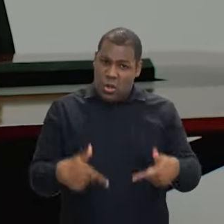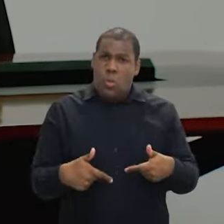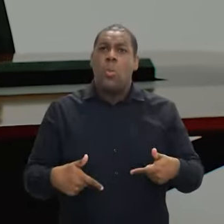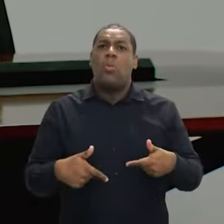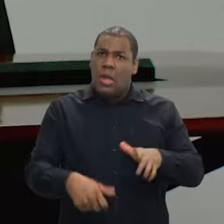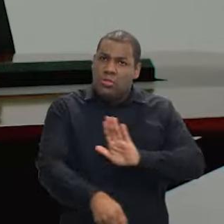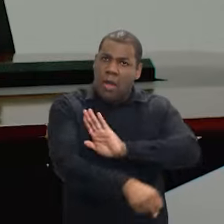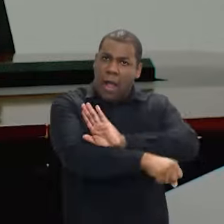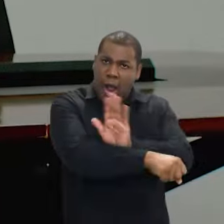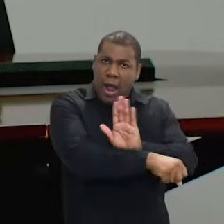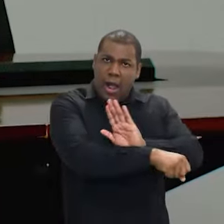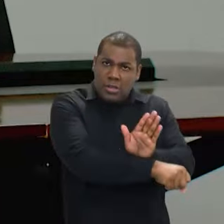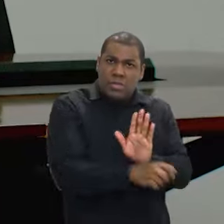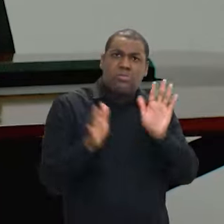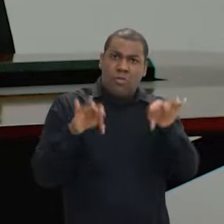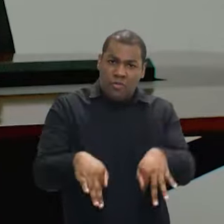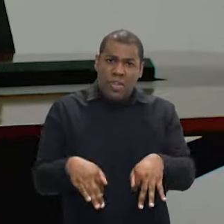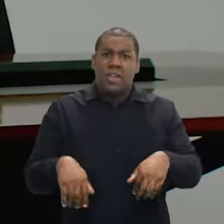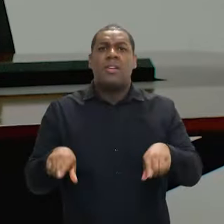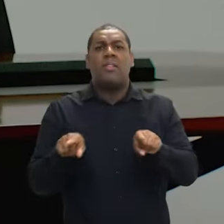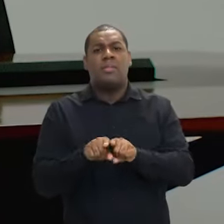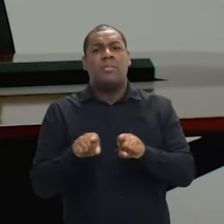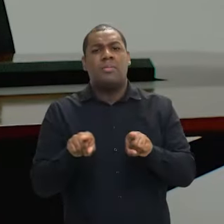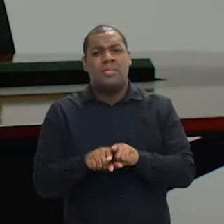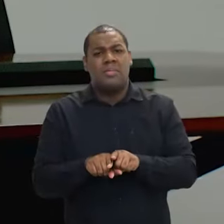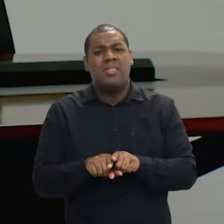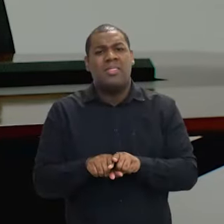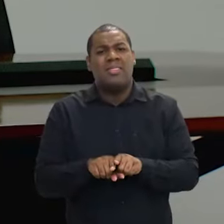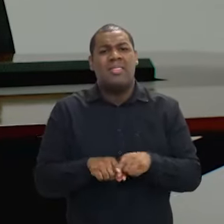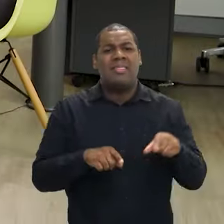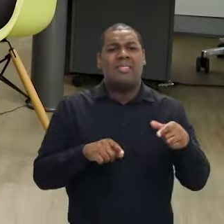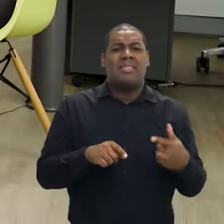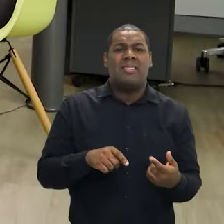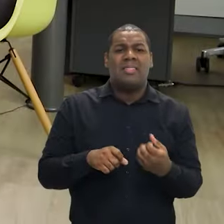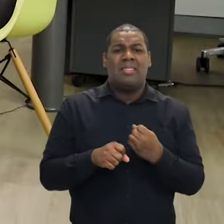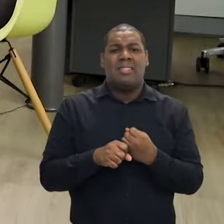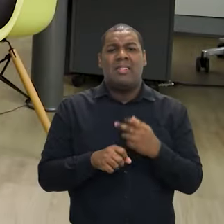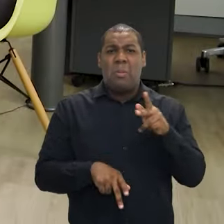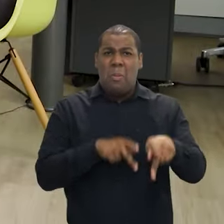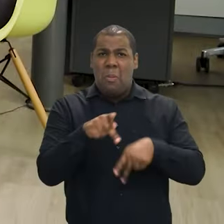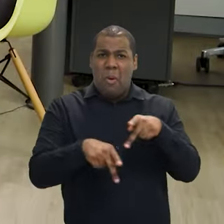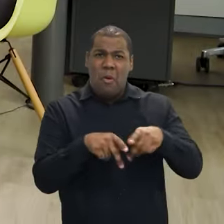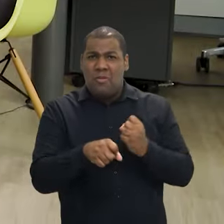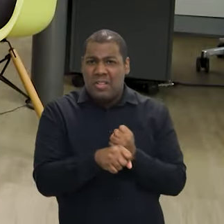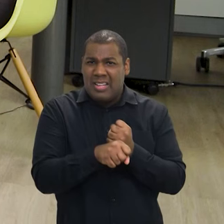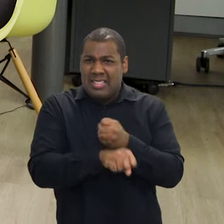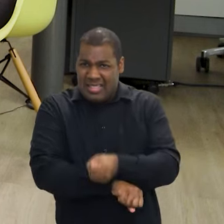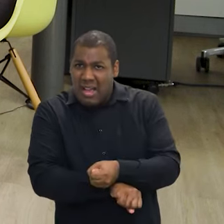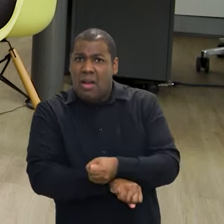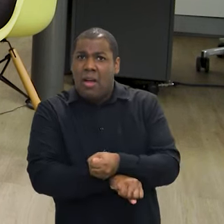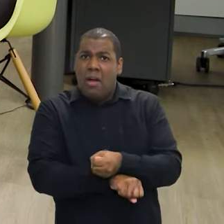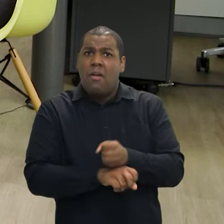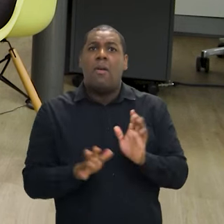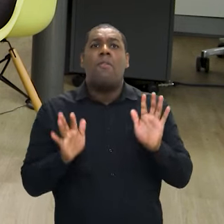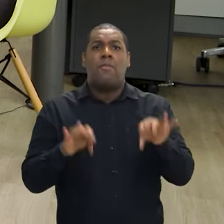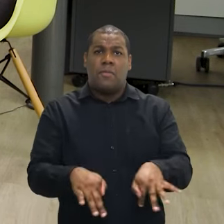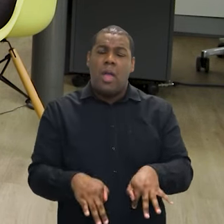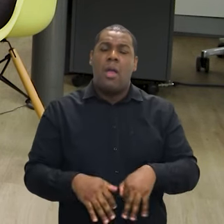respeito ao racismo, no que diz respeito à distribuição de renda e de recursos.